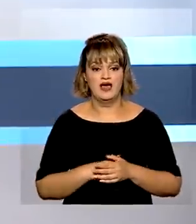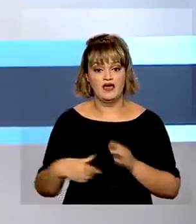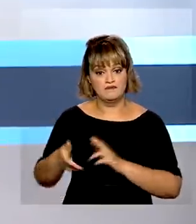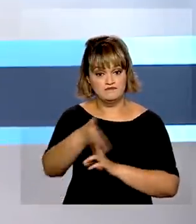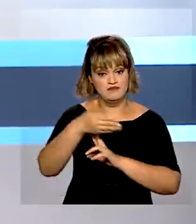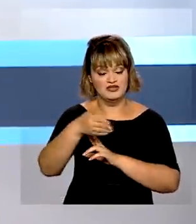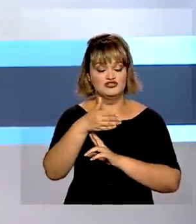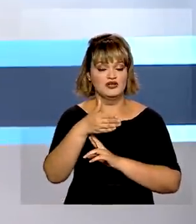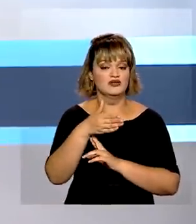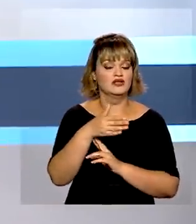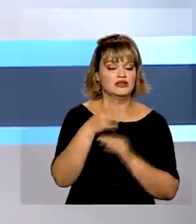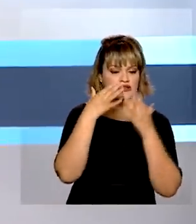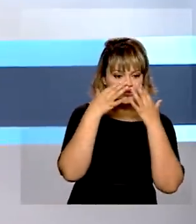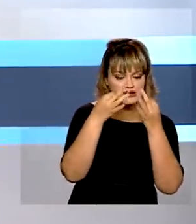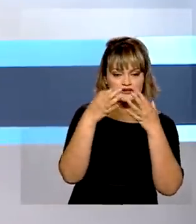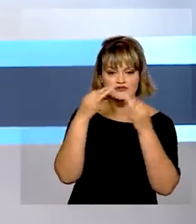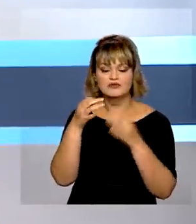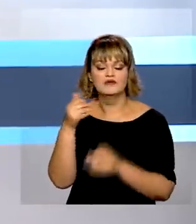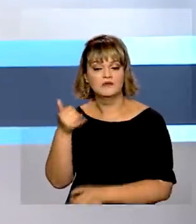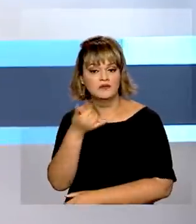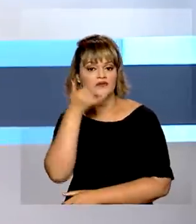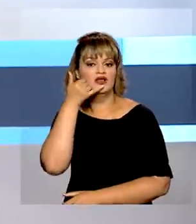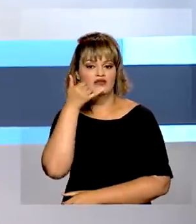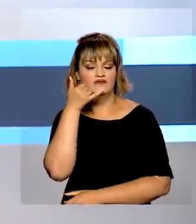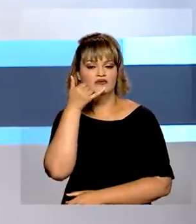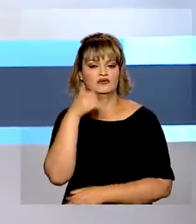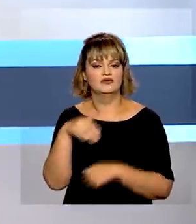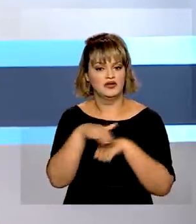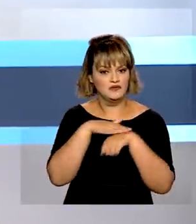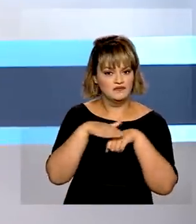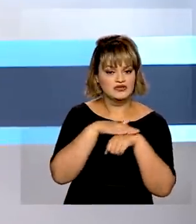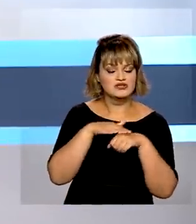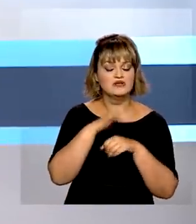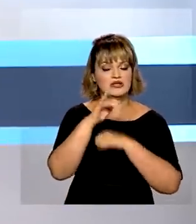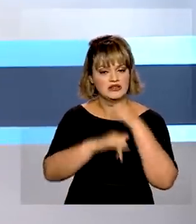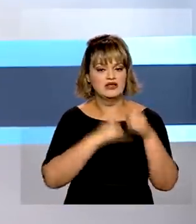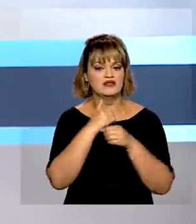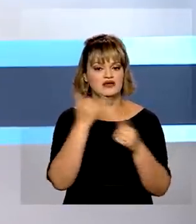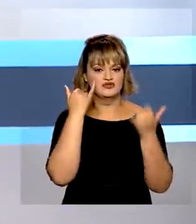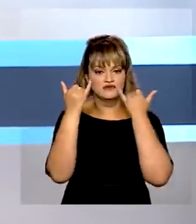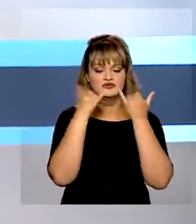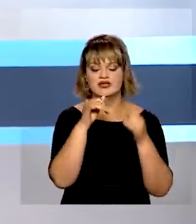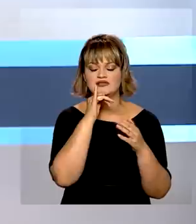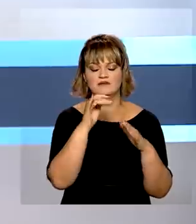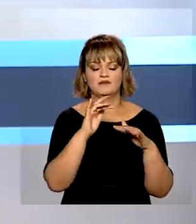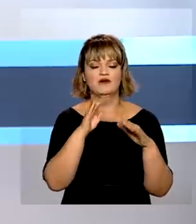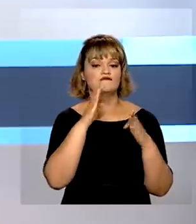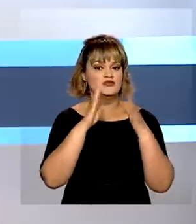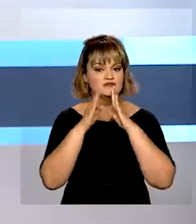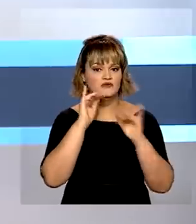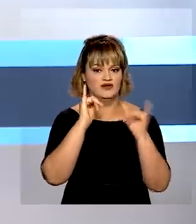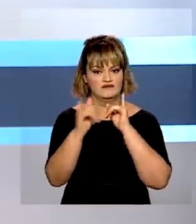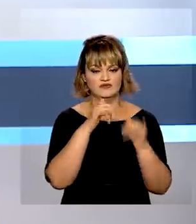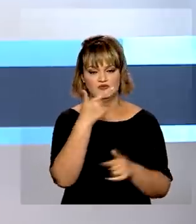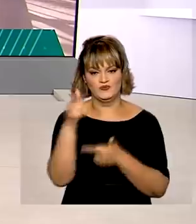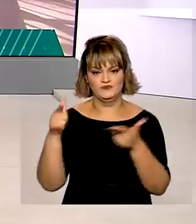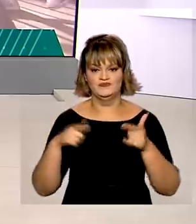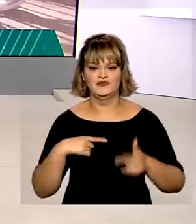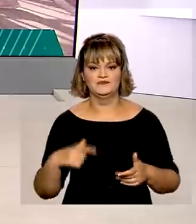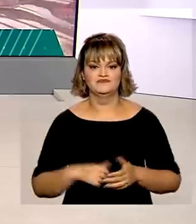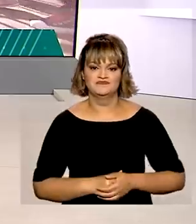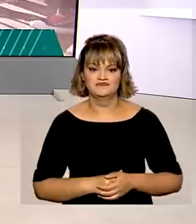Embaixada está atendendo os brasileiros por telefone e usando os canais da internet, como o Facebook, para novos comunicados.